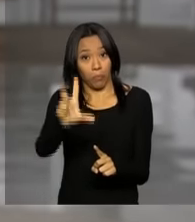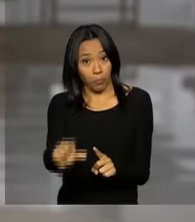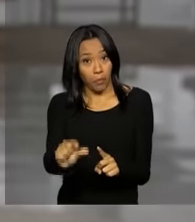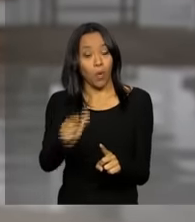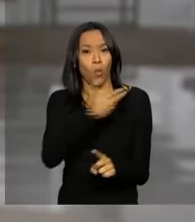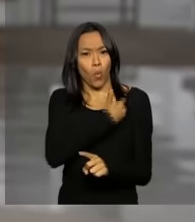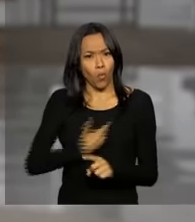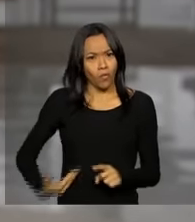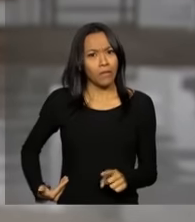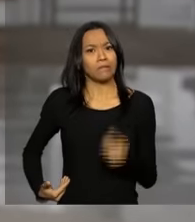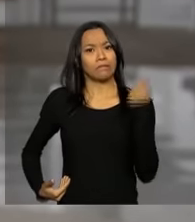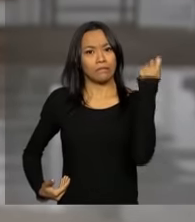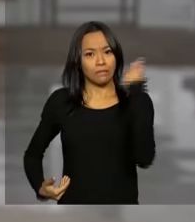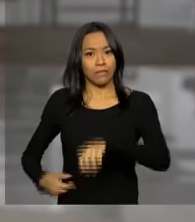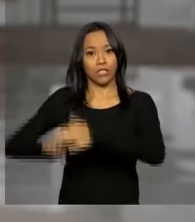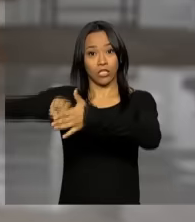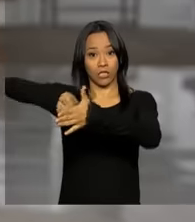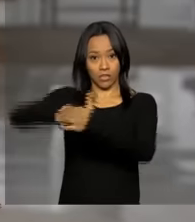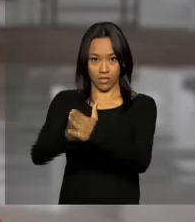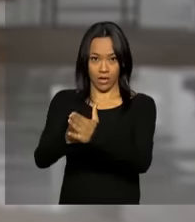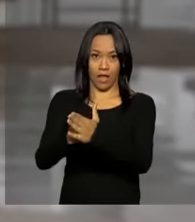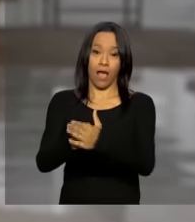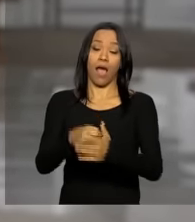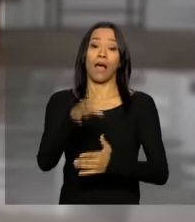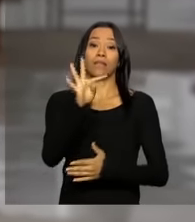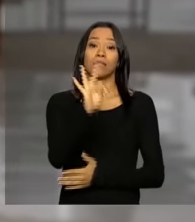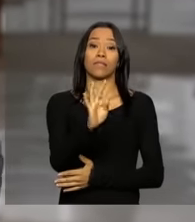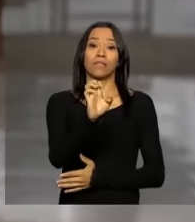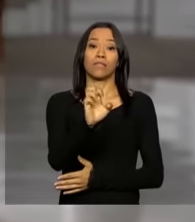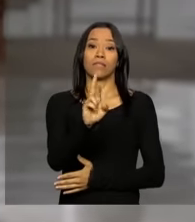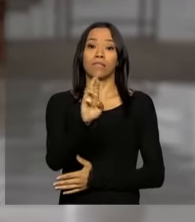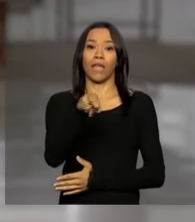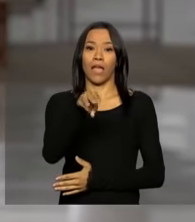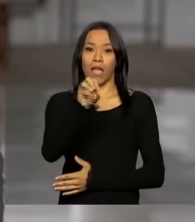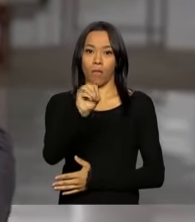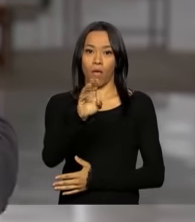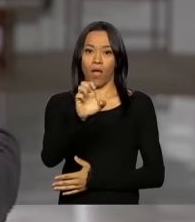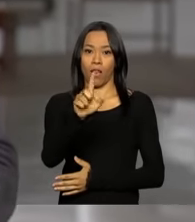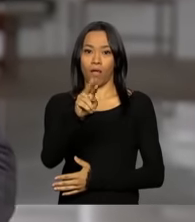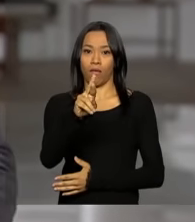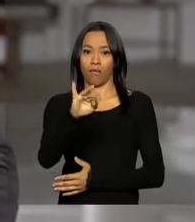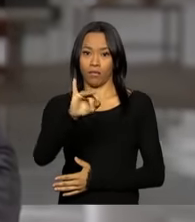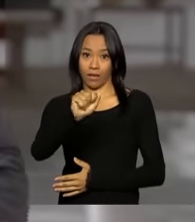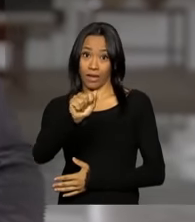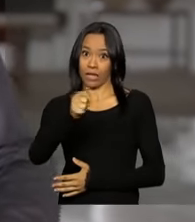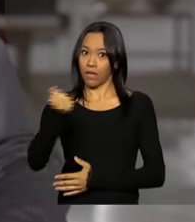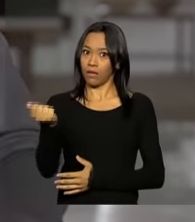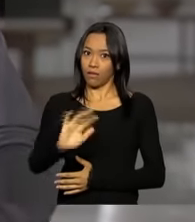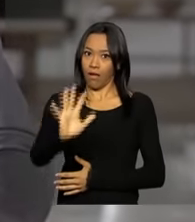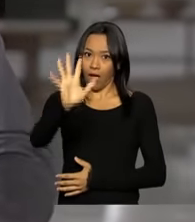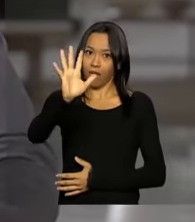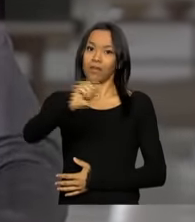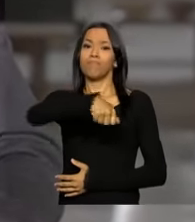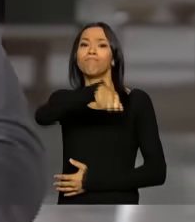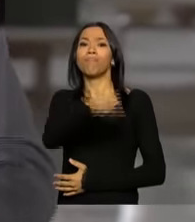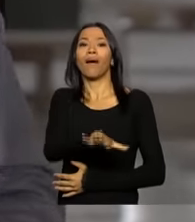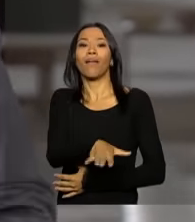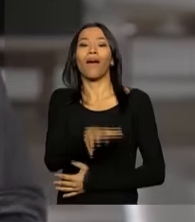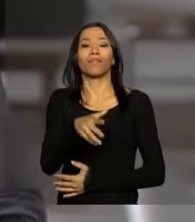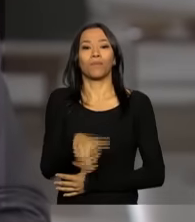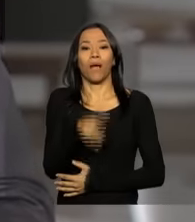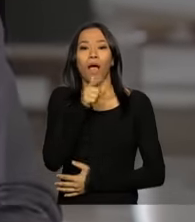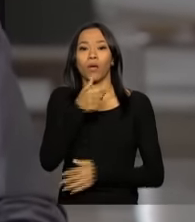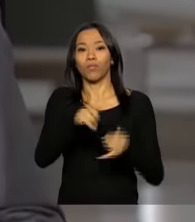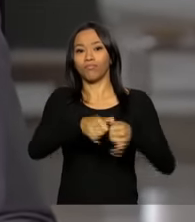forma, o governo pôde desligar as usinas termoelétricas. Que são mais caras. E, dessa forma, deixou mais barata a